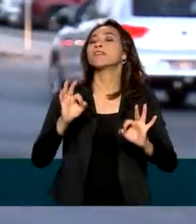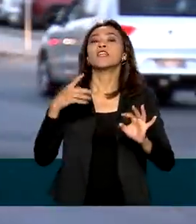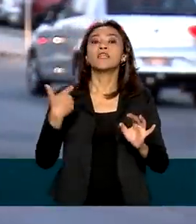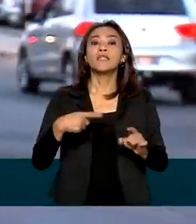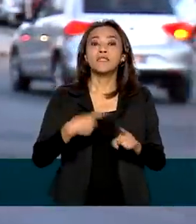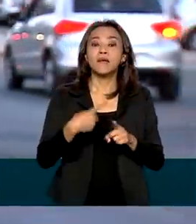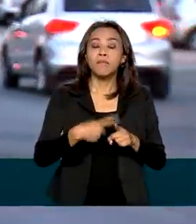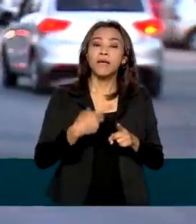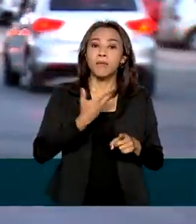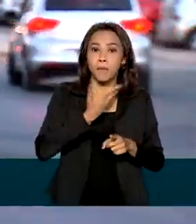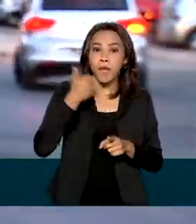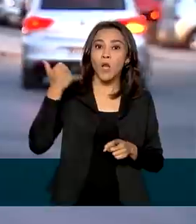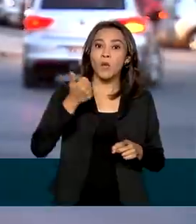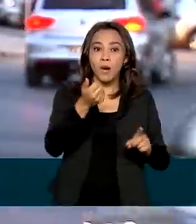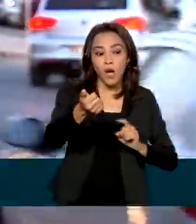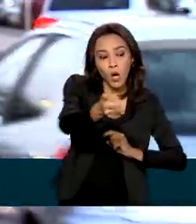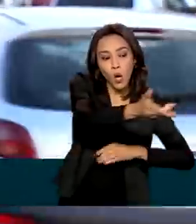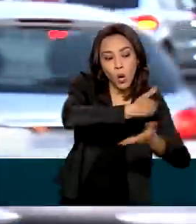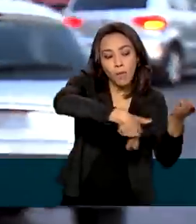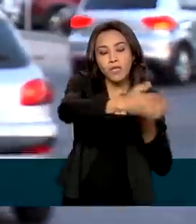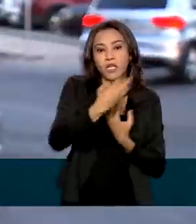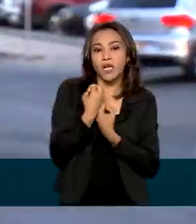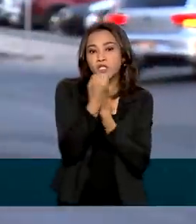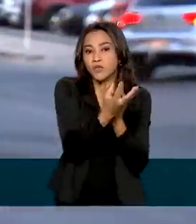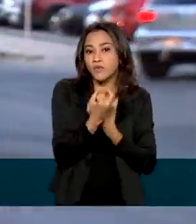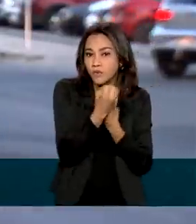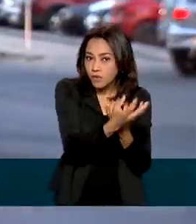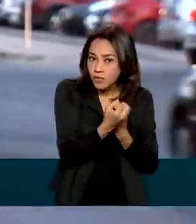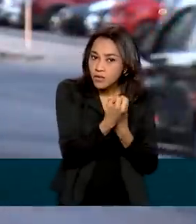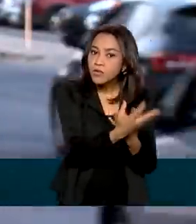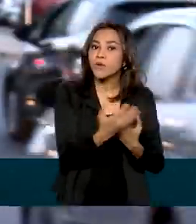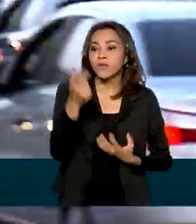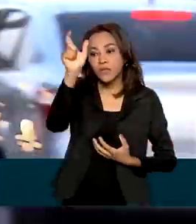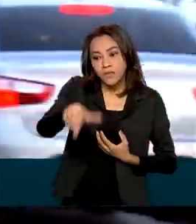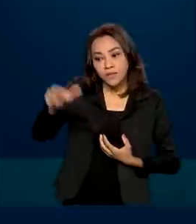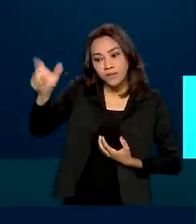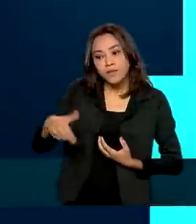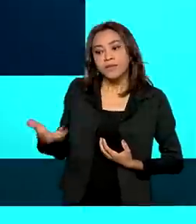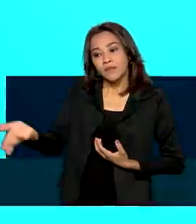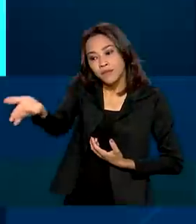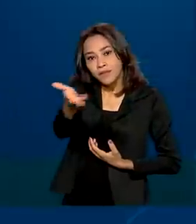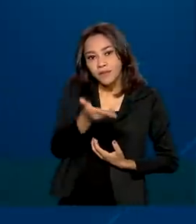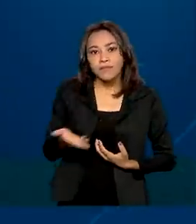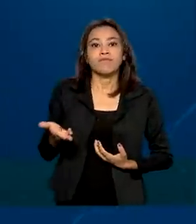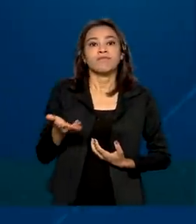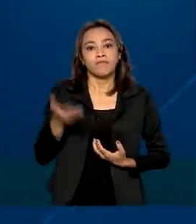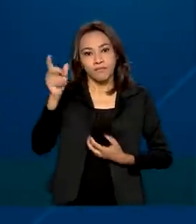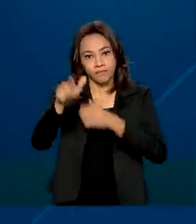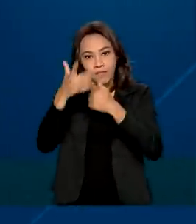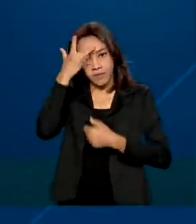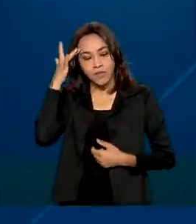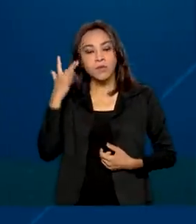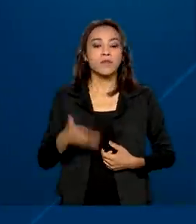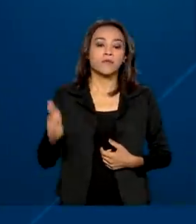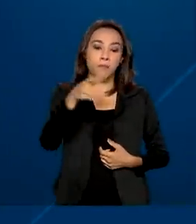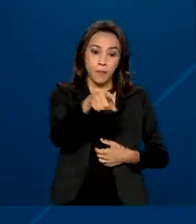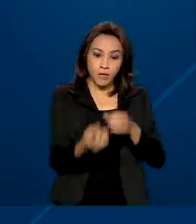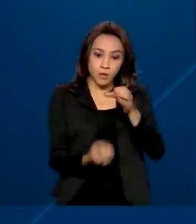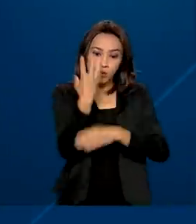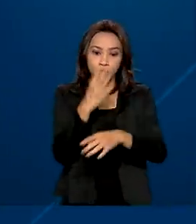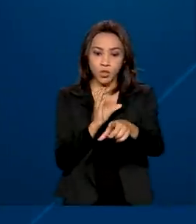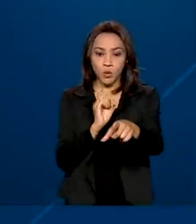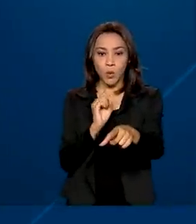por meio do compartilhamento de dados financeiros dos clientes. Ao todo, implementação do Open Banking